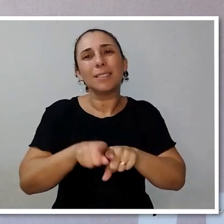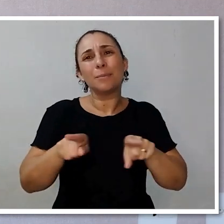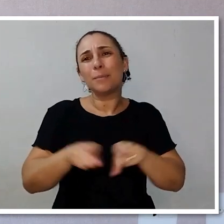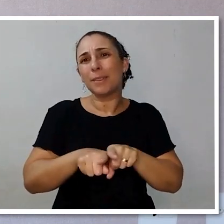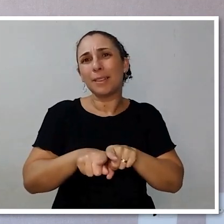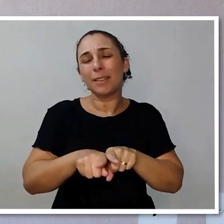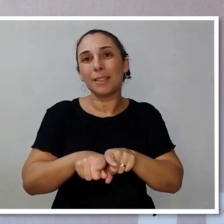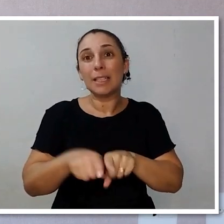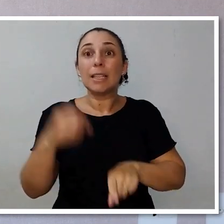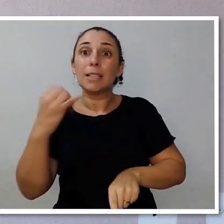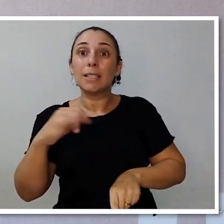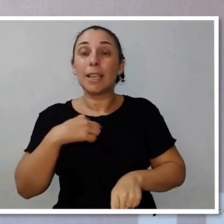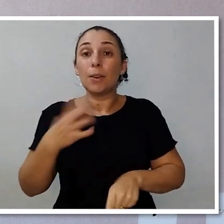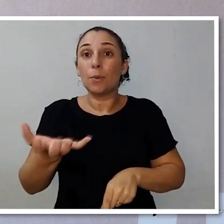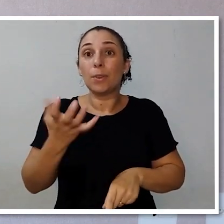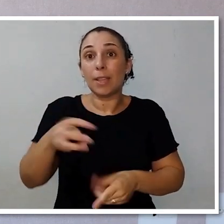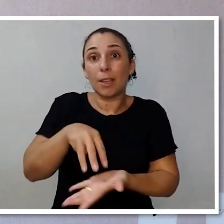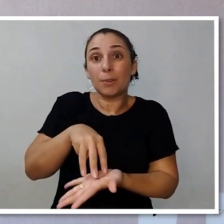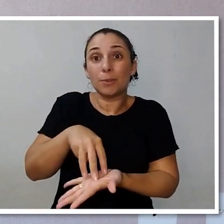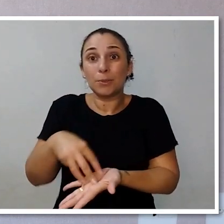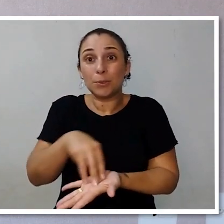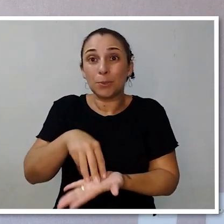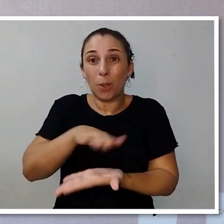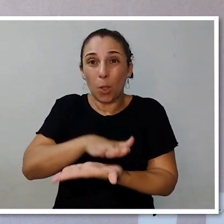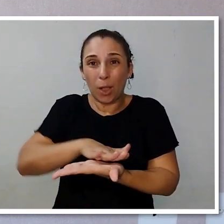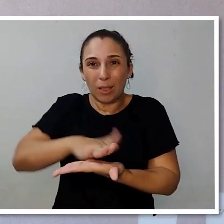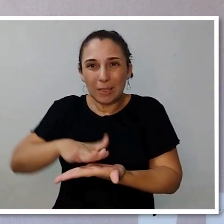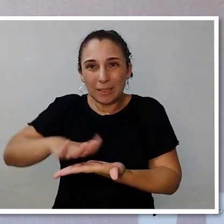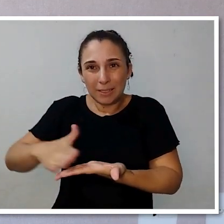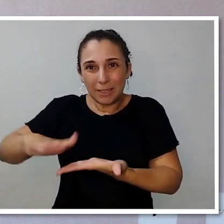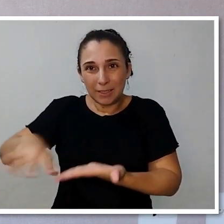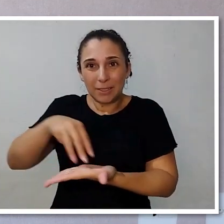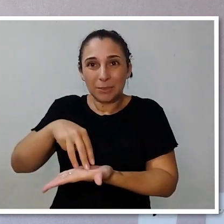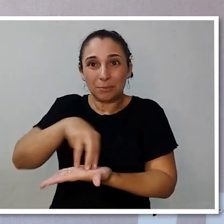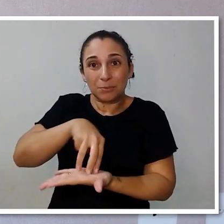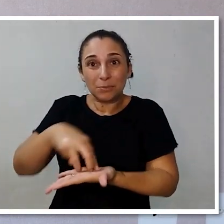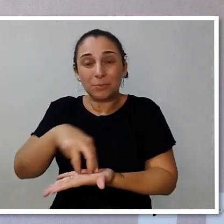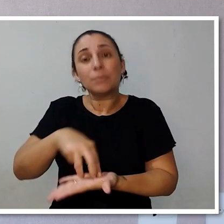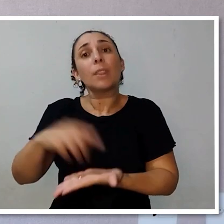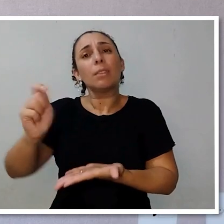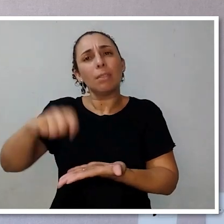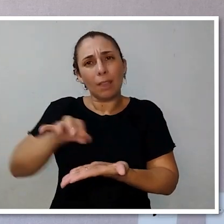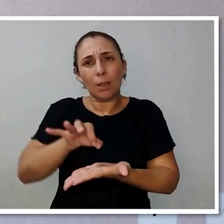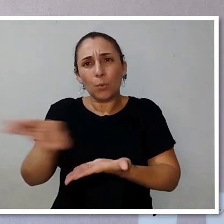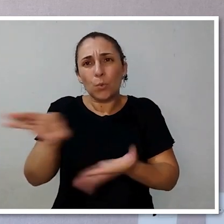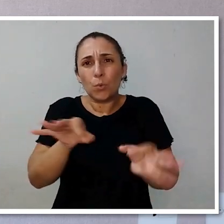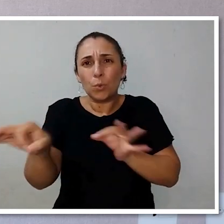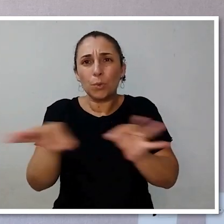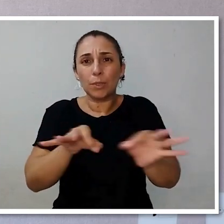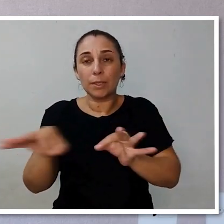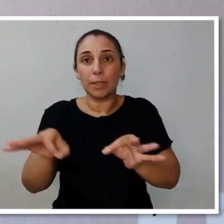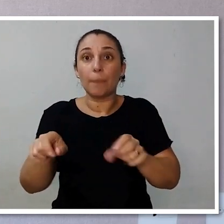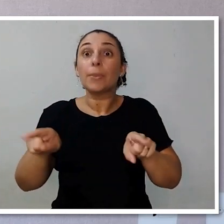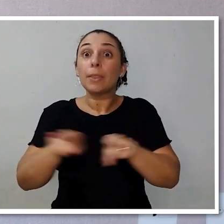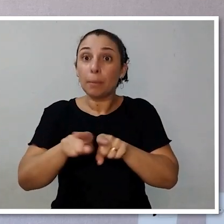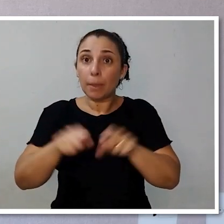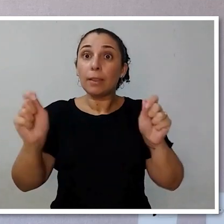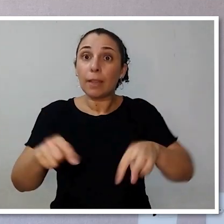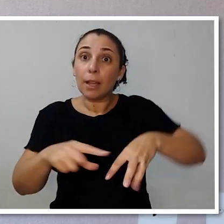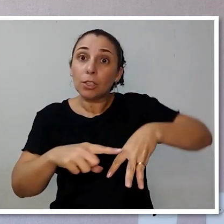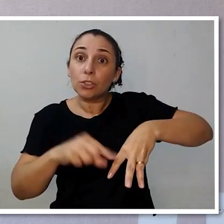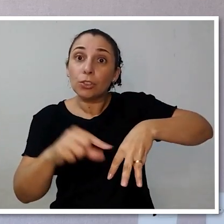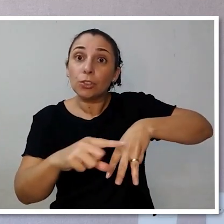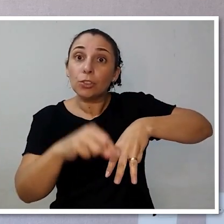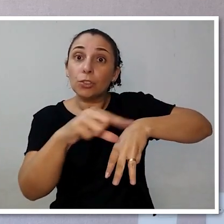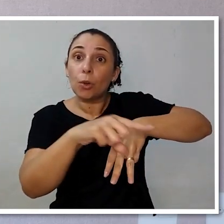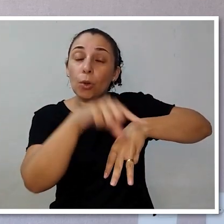sob um terreno acidentado. Uma outra possibilidade que o tripé também permite fazer é você abrir as pernas em ângulos